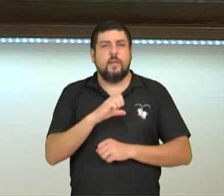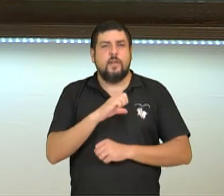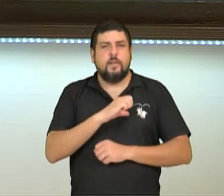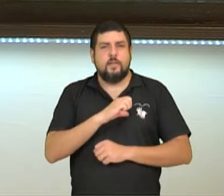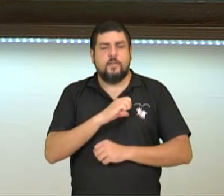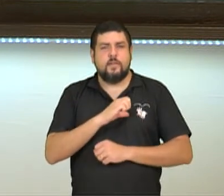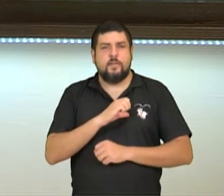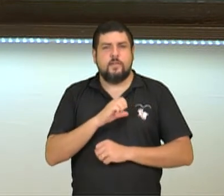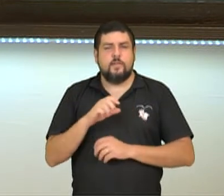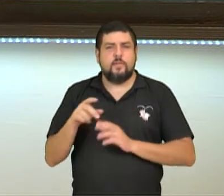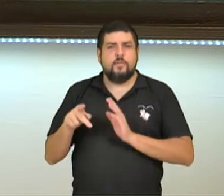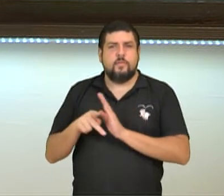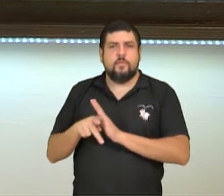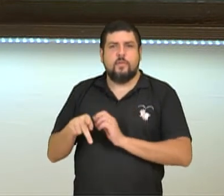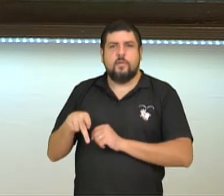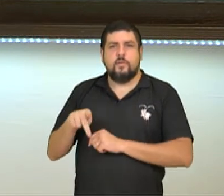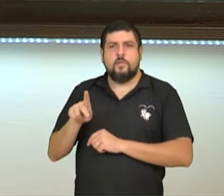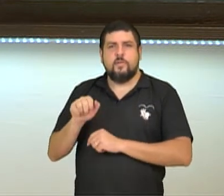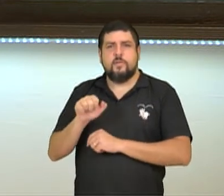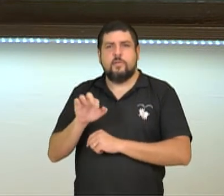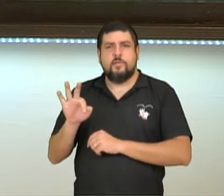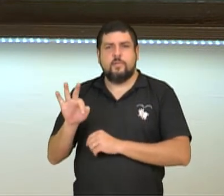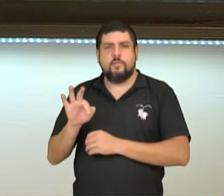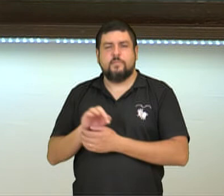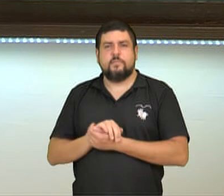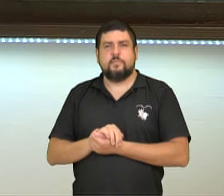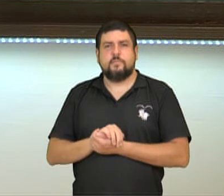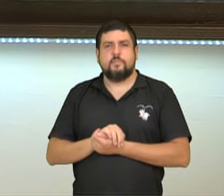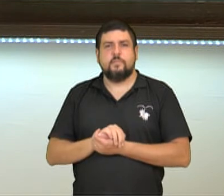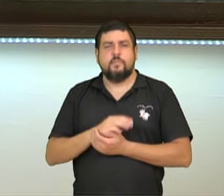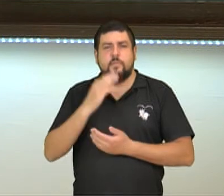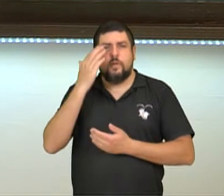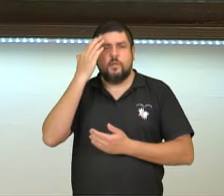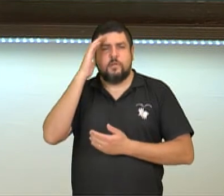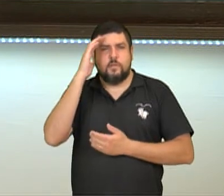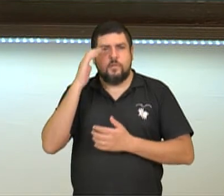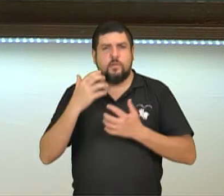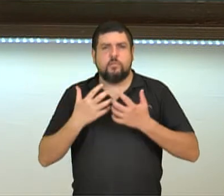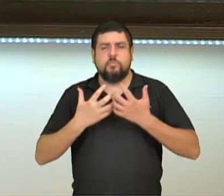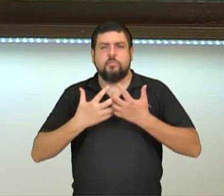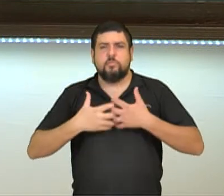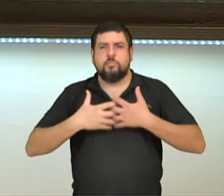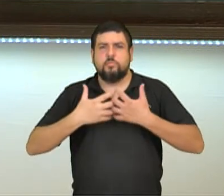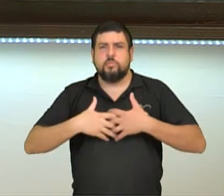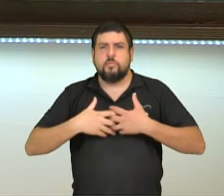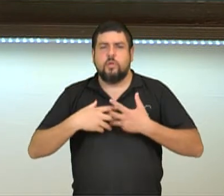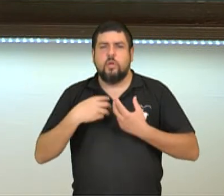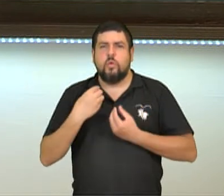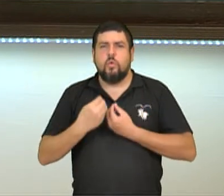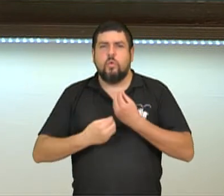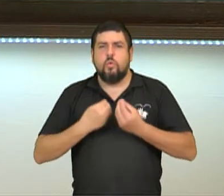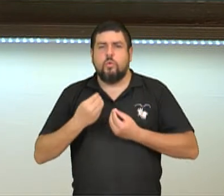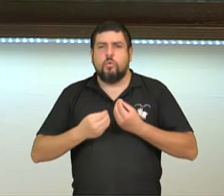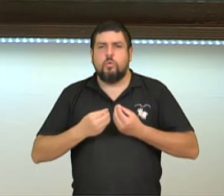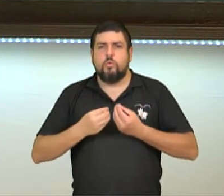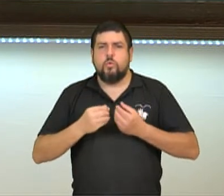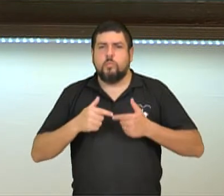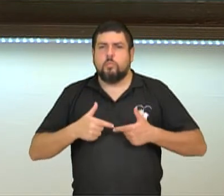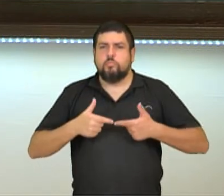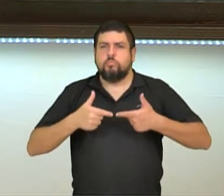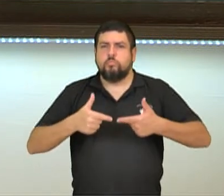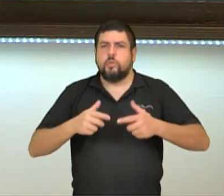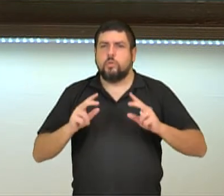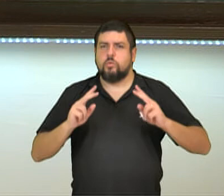kantiana. Vamos entender as reflexões sobre as condutas humanas, sobre a autonomia,